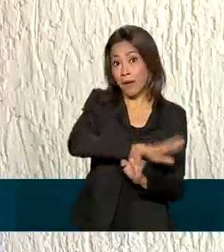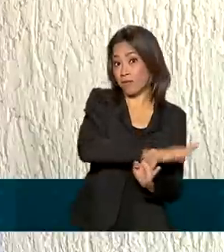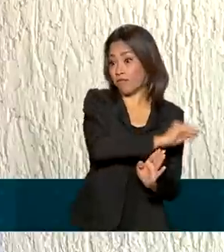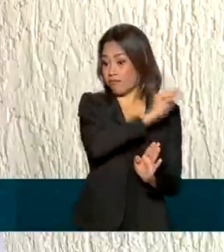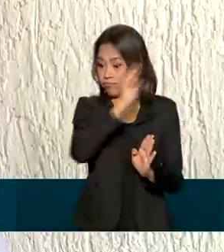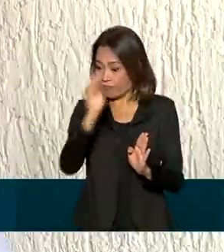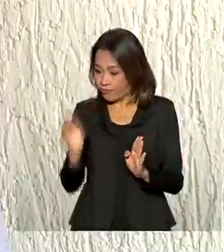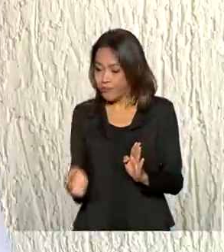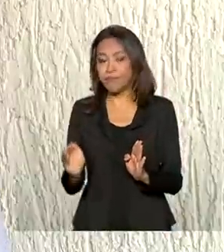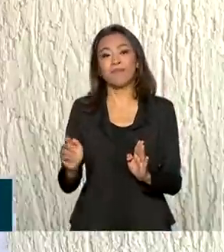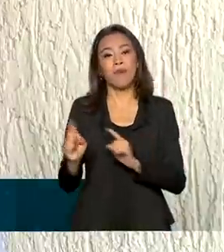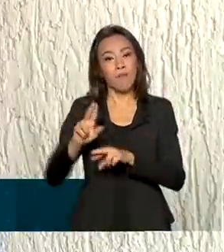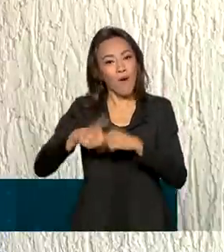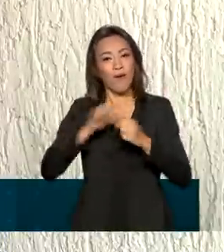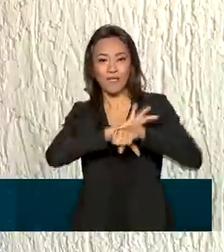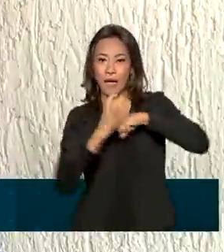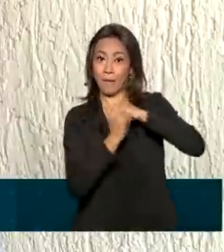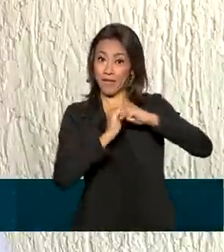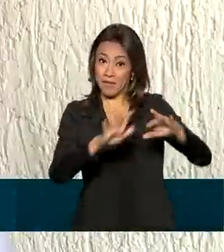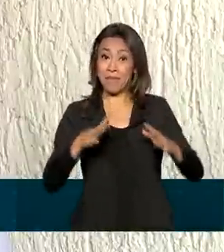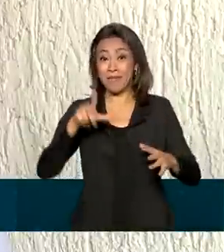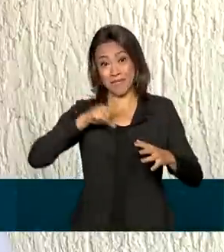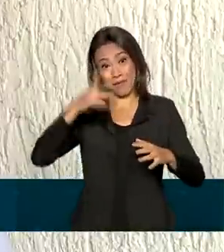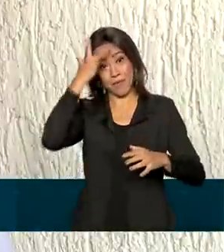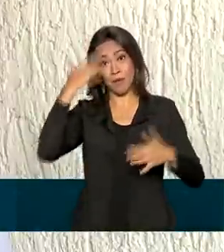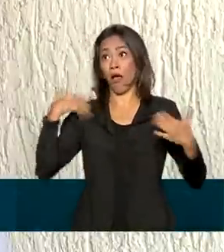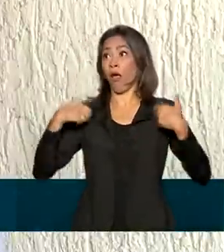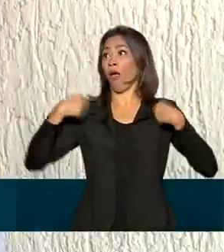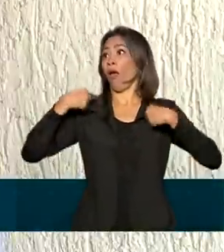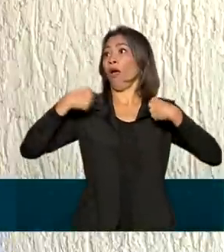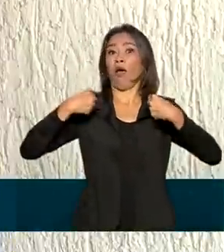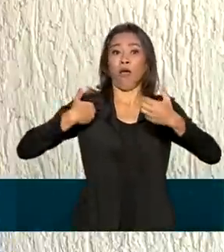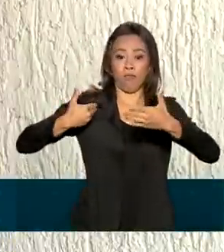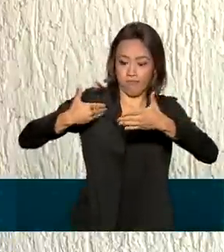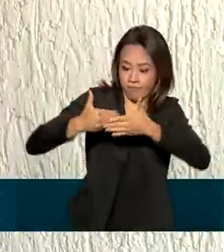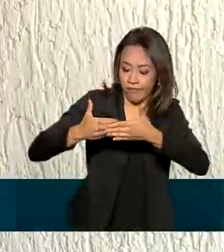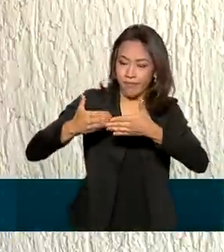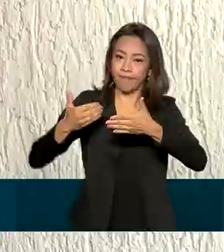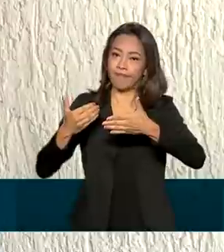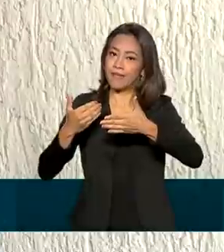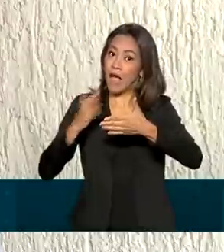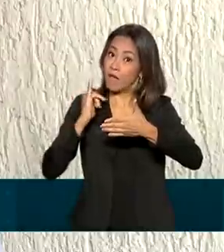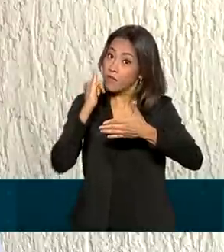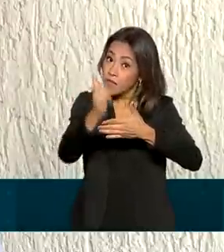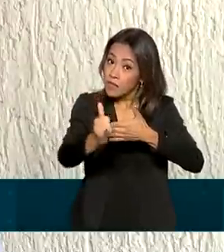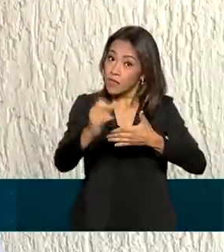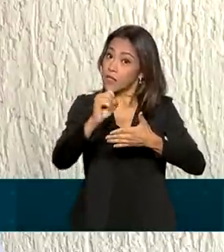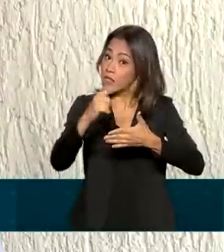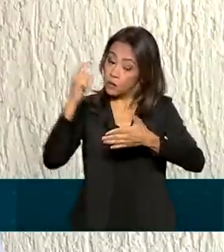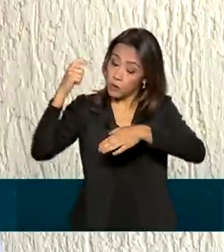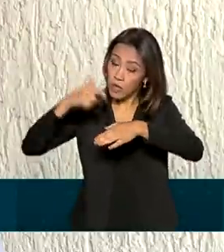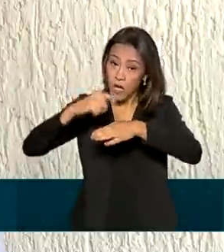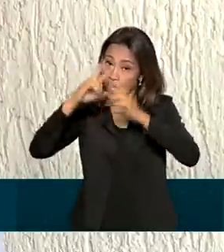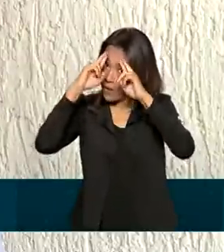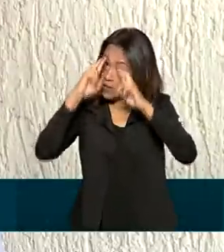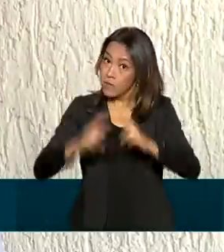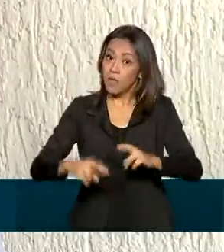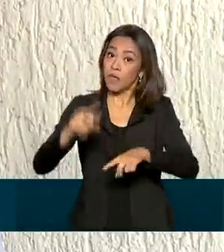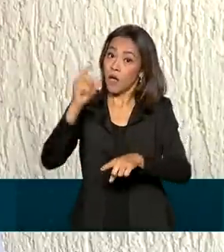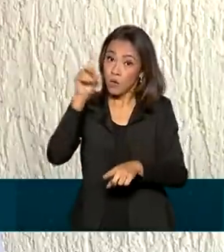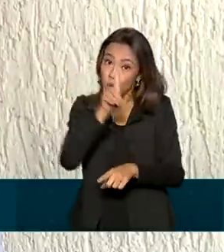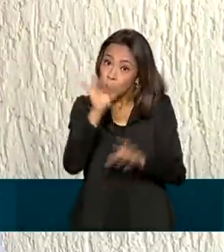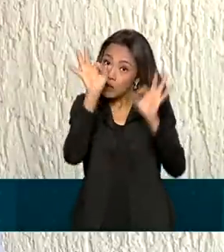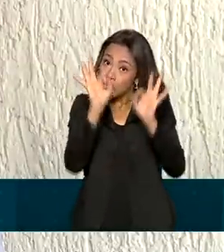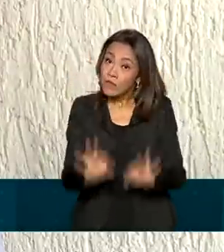Mas, mesmo assim, sempre tem aqueles que deixam para a última hora. Lembrando, se a declaração não for entregue no prazo, a multa varia de R$